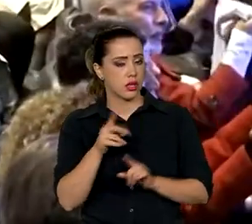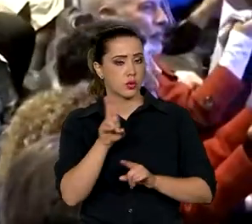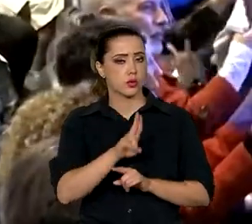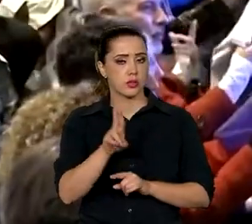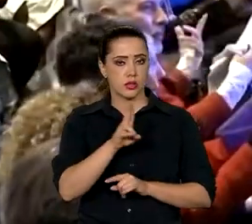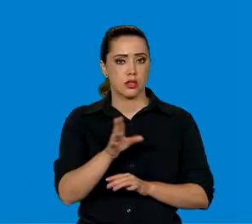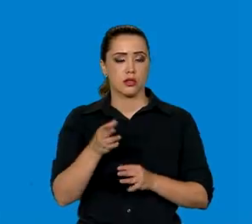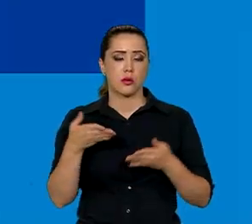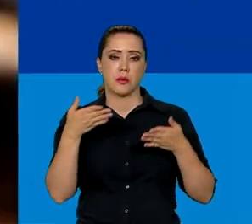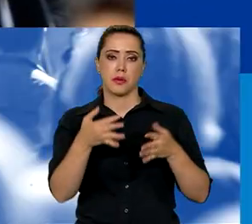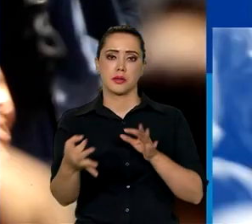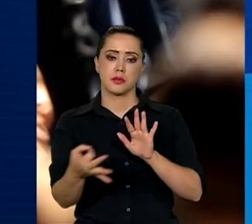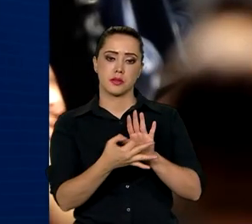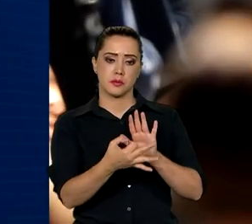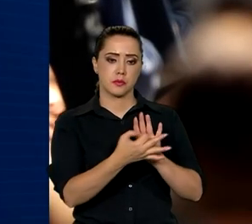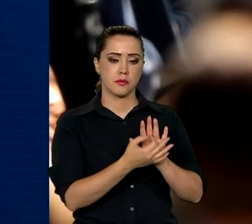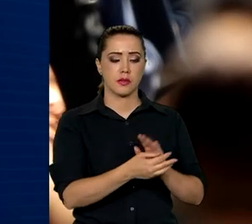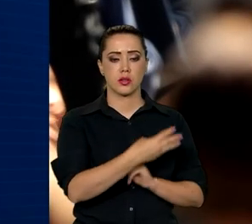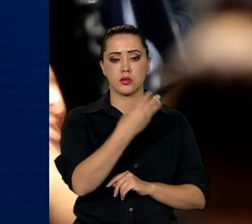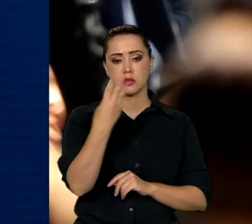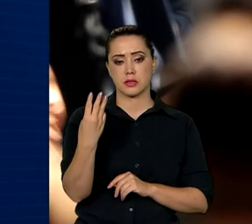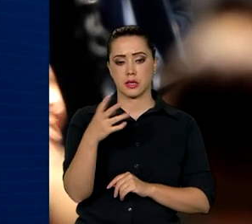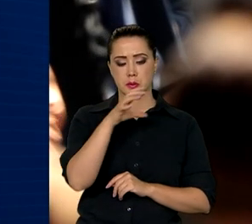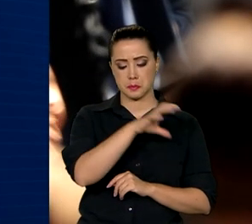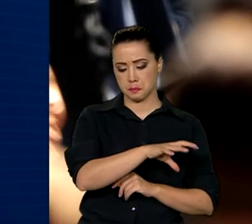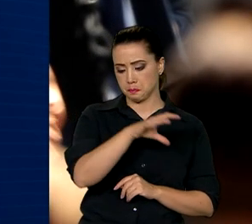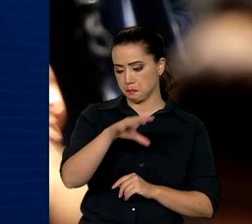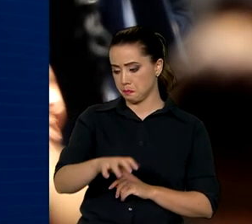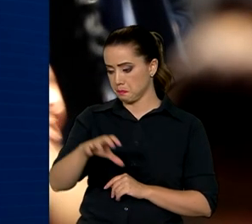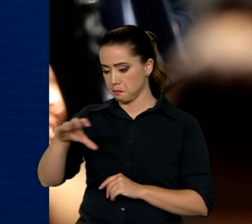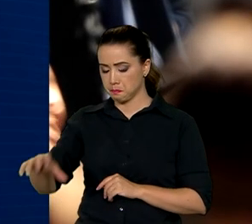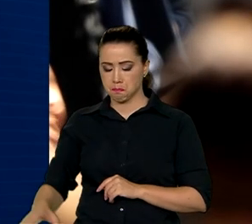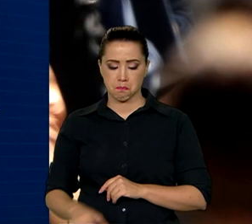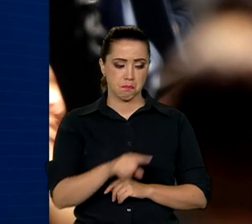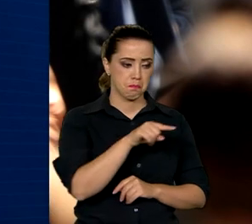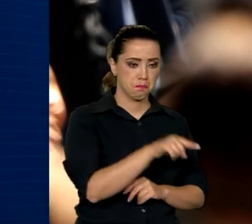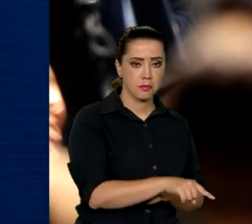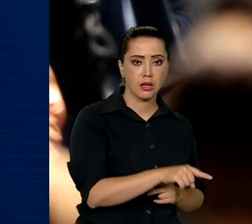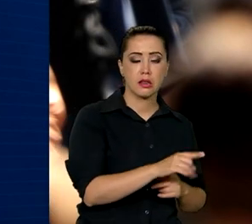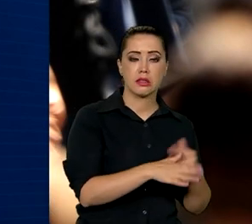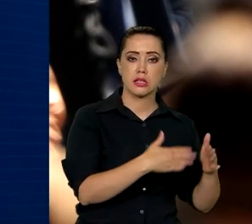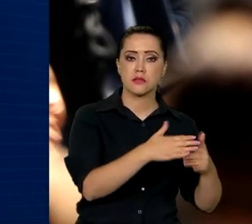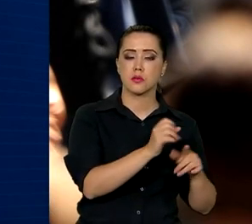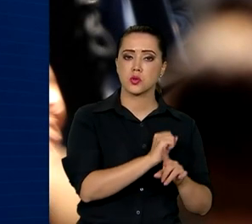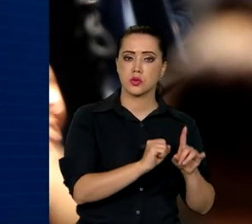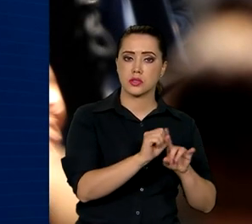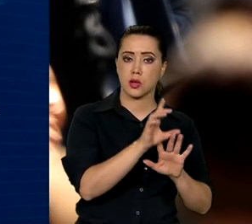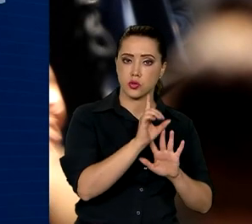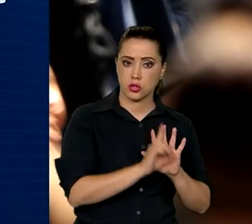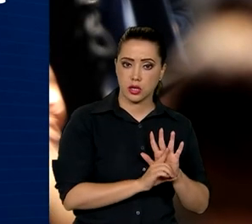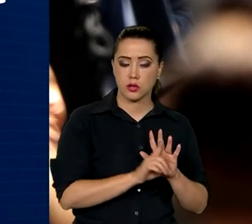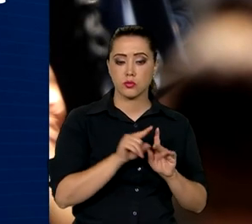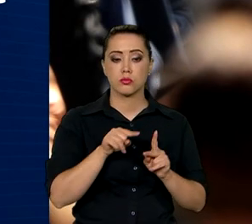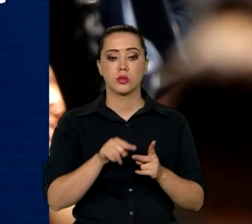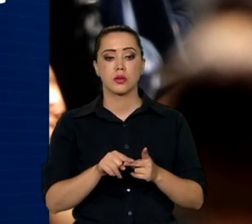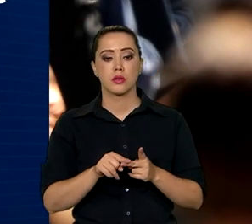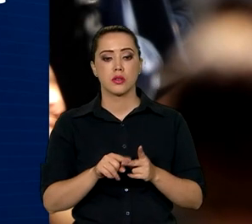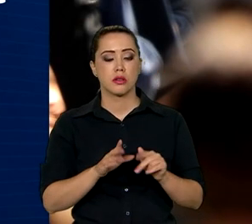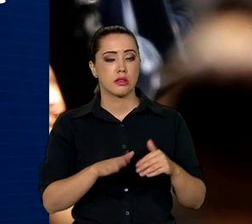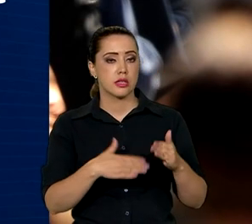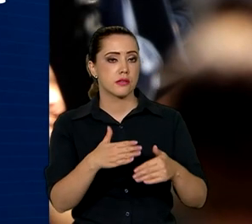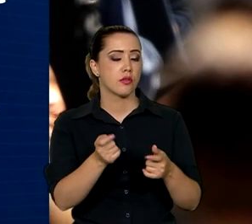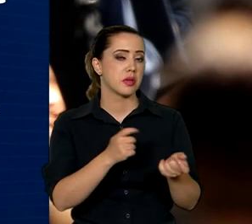participação popular. São três eixos. Desenvolvimento social e garantia de direitos, desenvolvimento